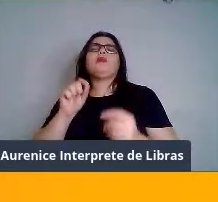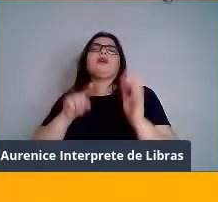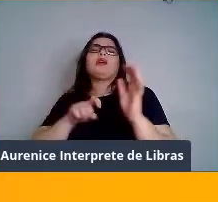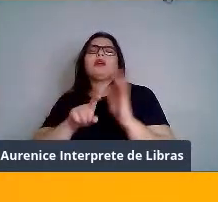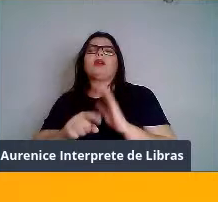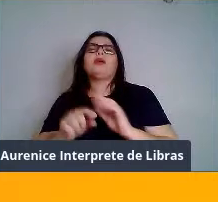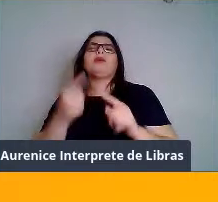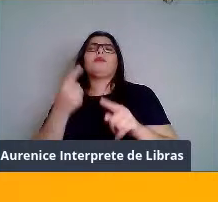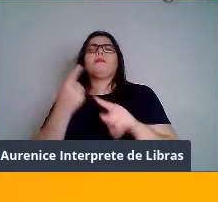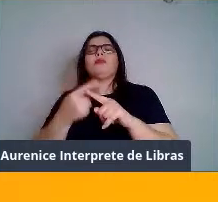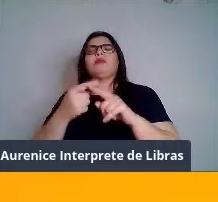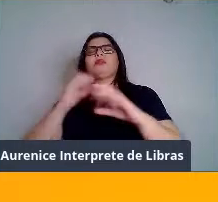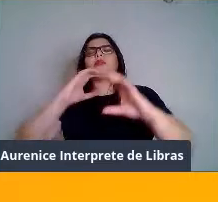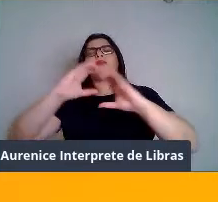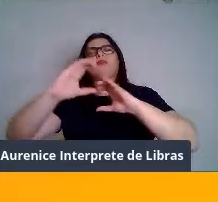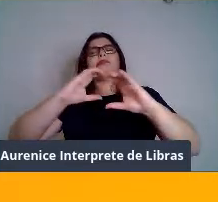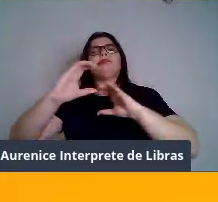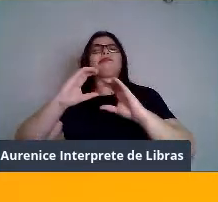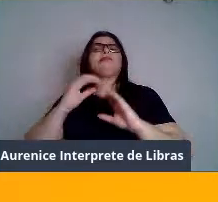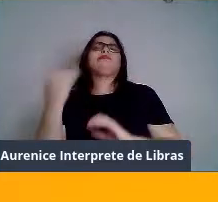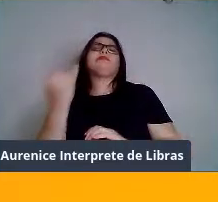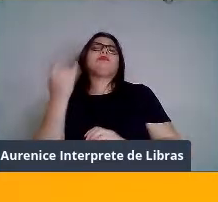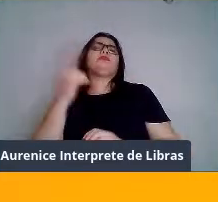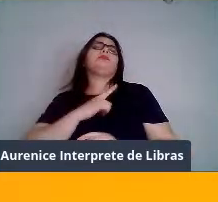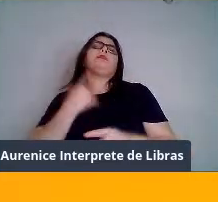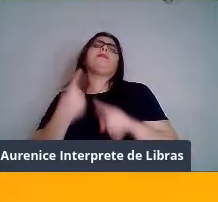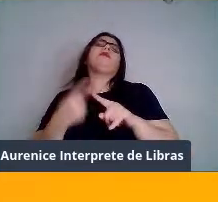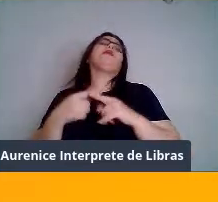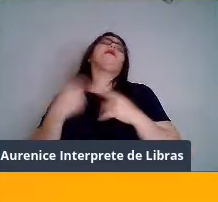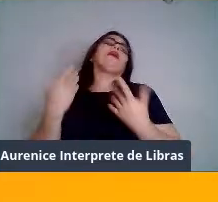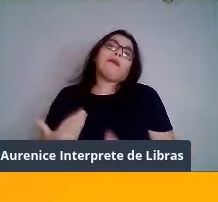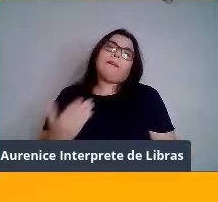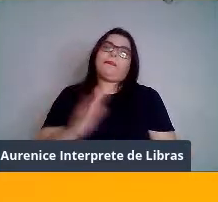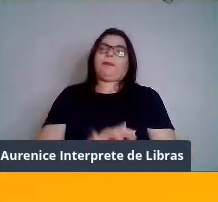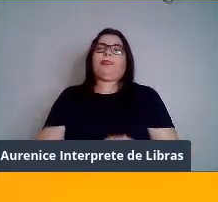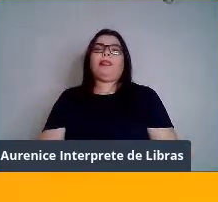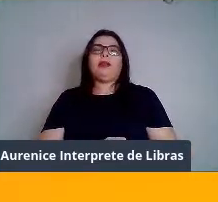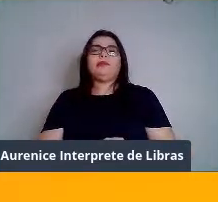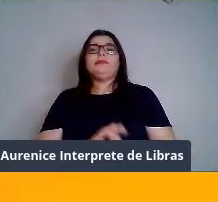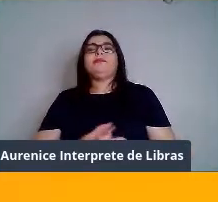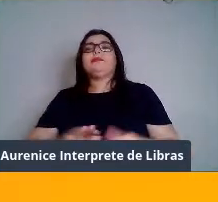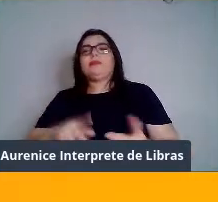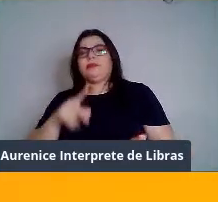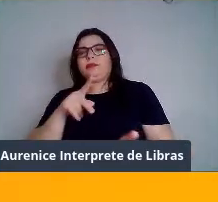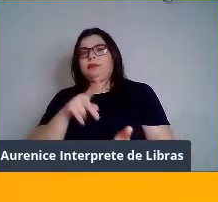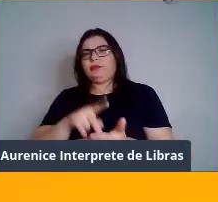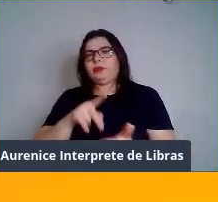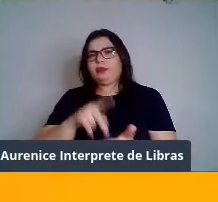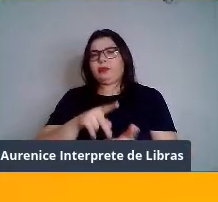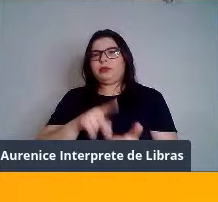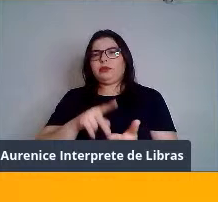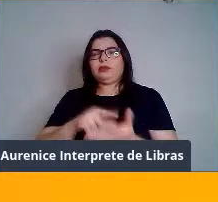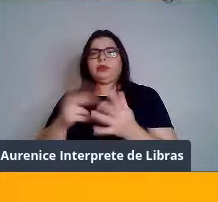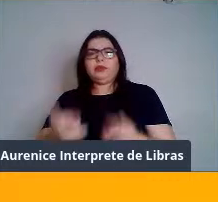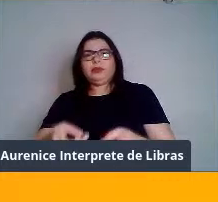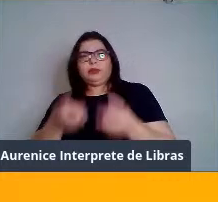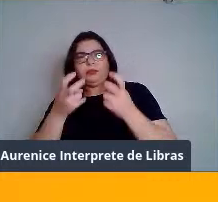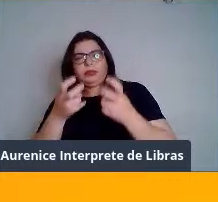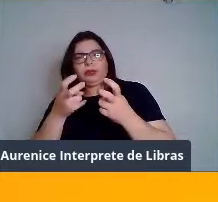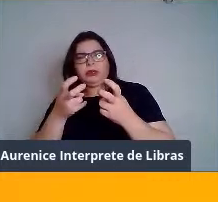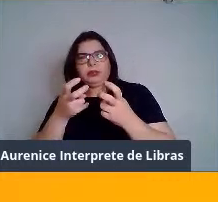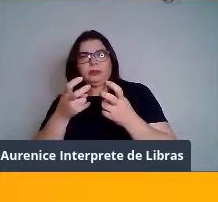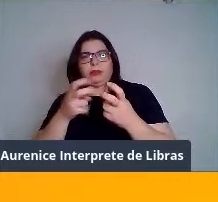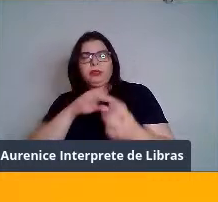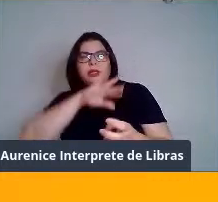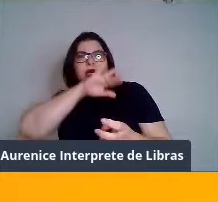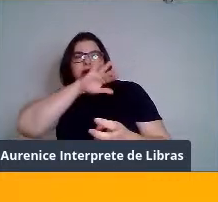importante no âmbito do comportamento social. Na verdade, para identificar indivíduos da mesma espécie, para